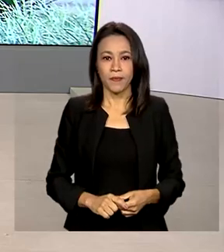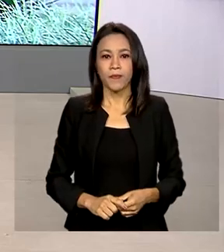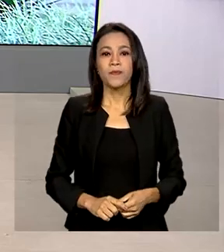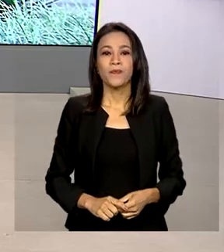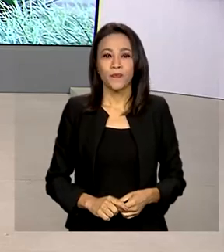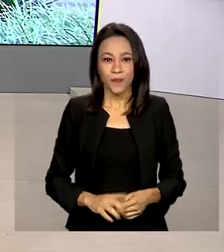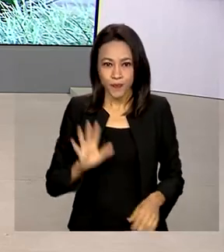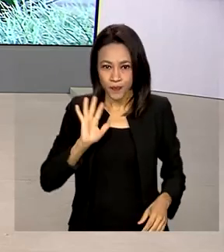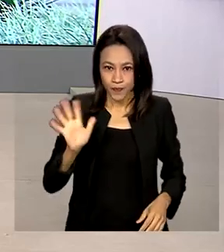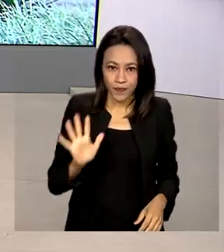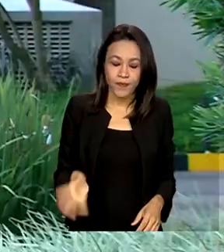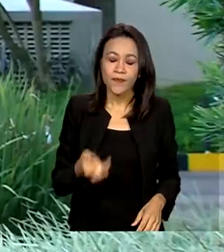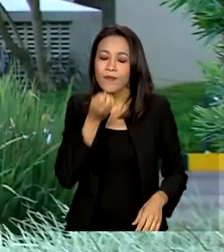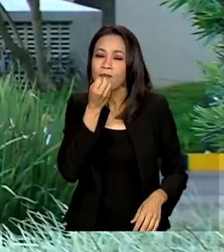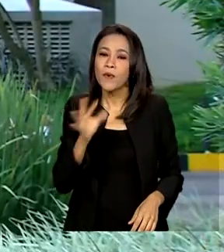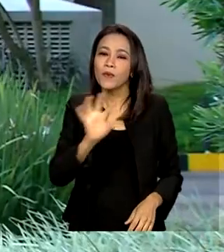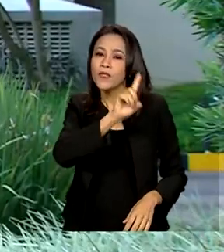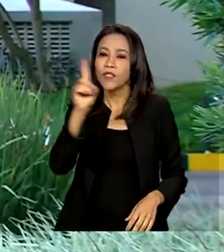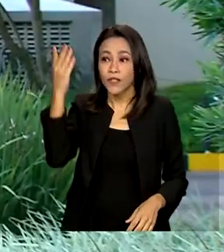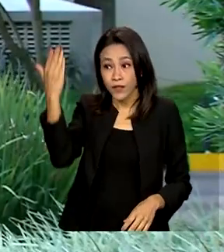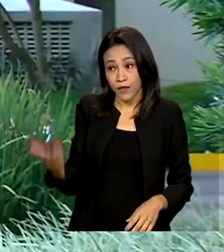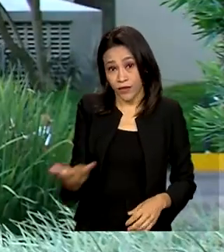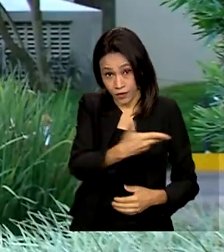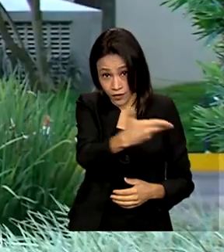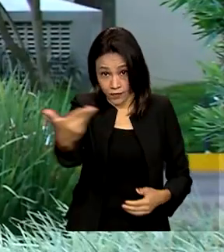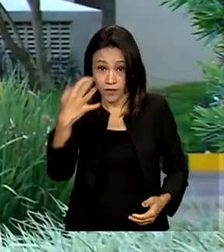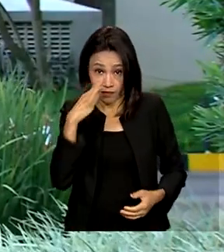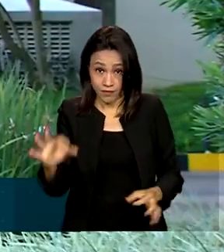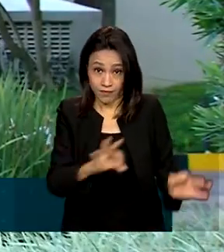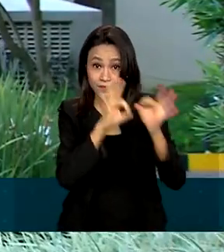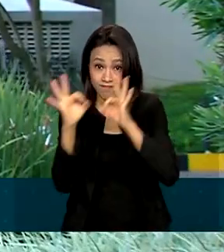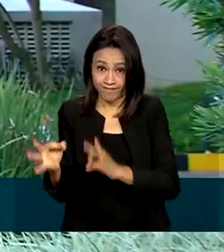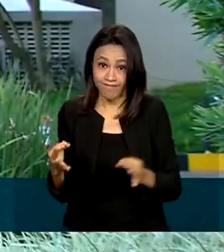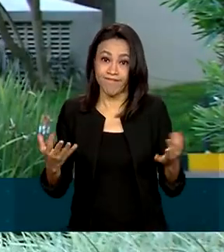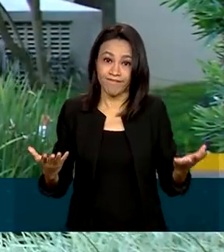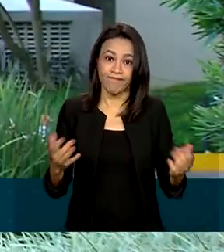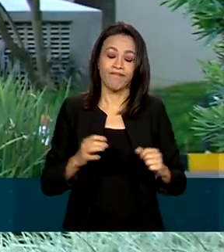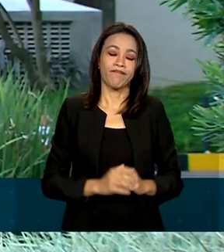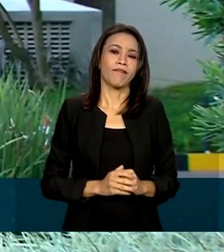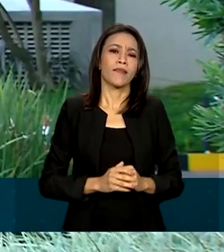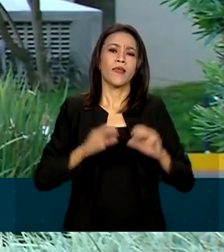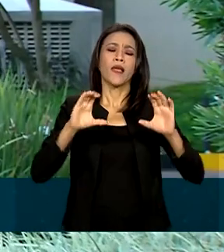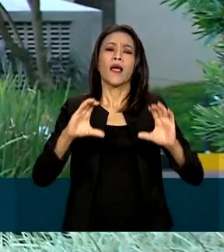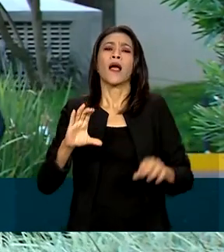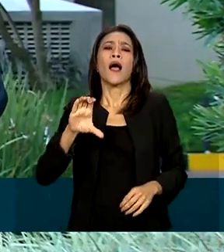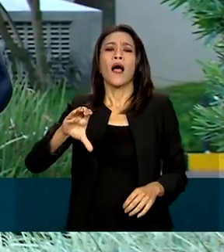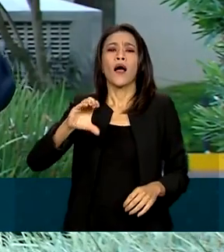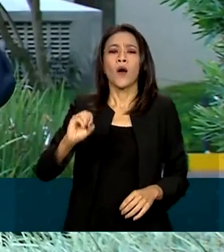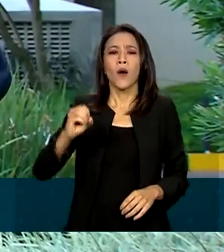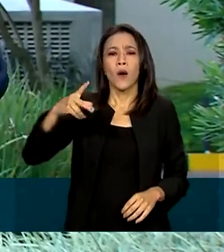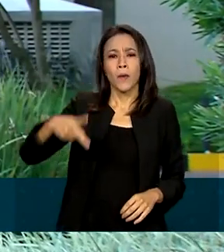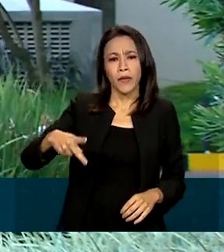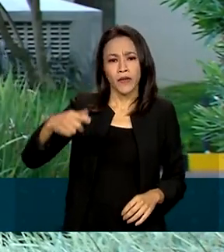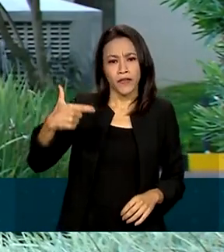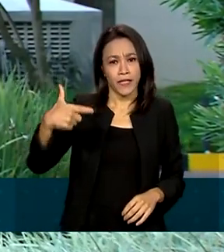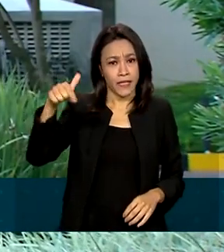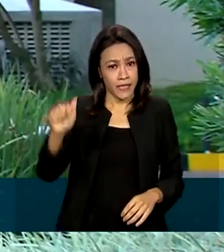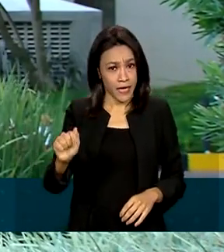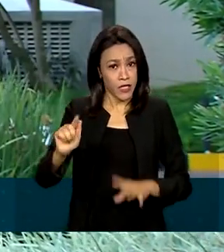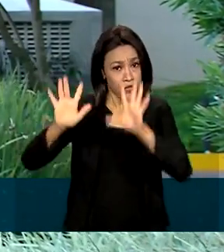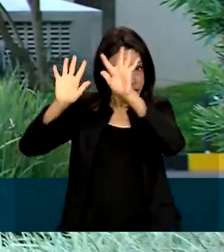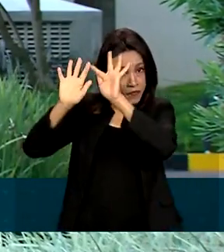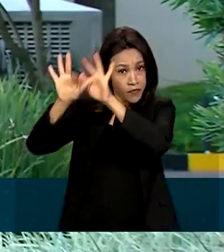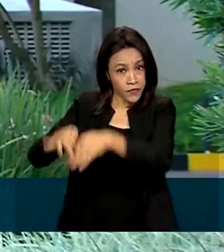Oi, Renata, bom dia pra você, bom dia a todos que nos acompanham. Olha, a COP27 termina hoje lá em Charme